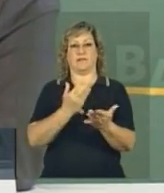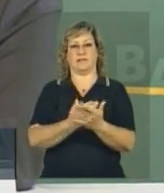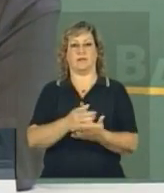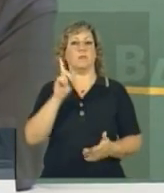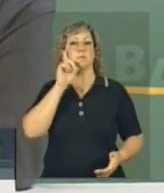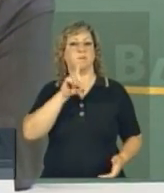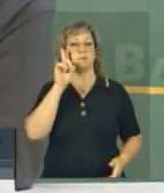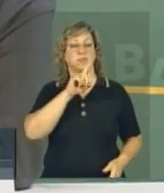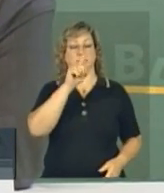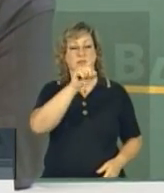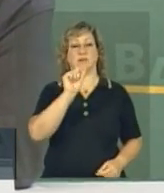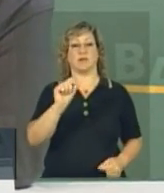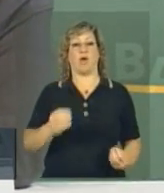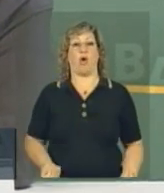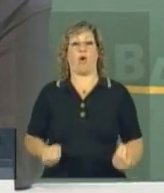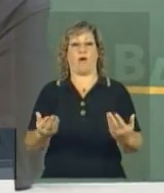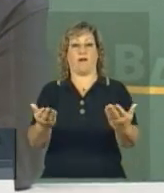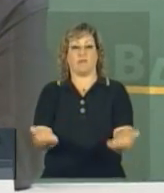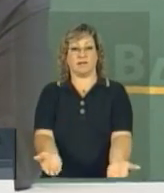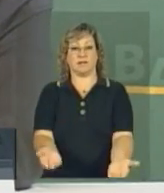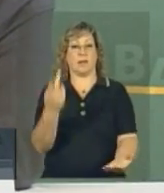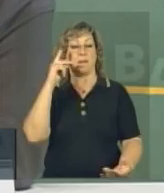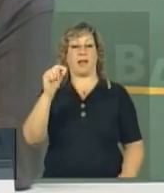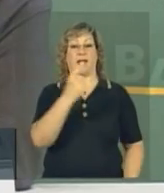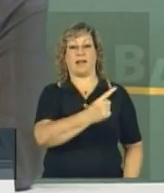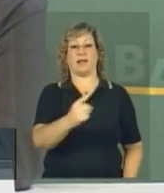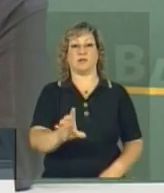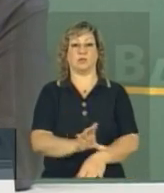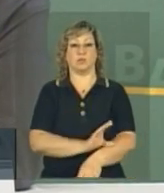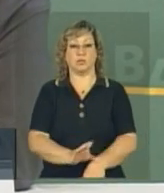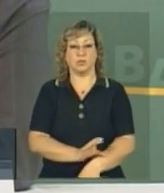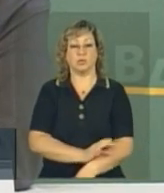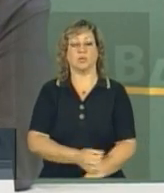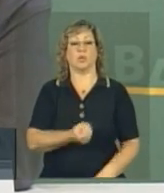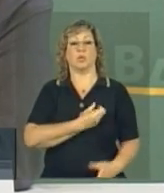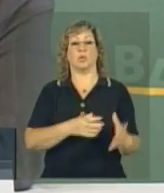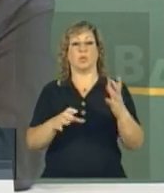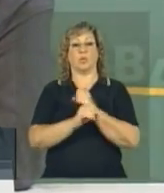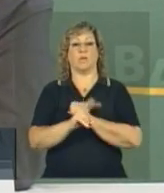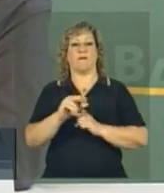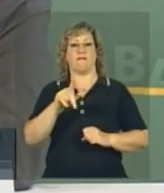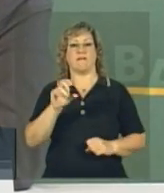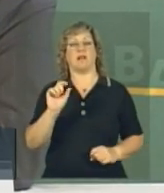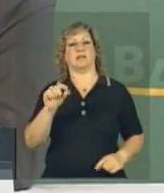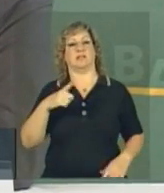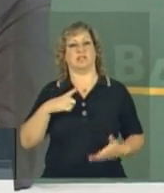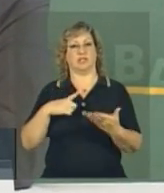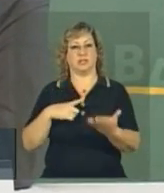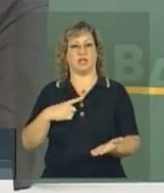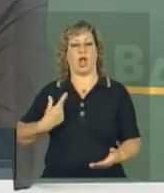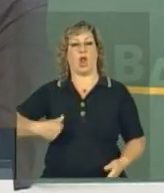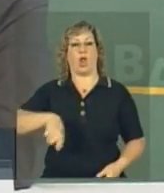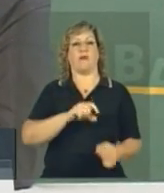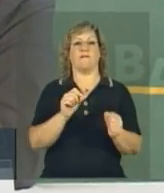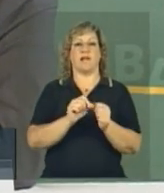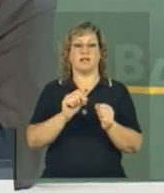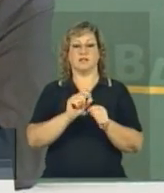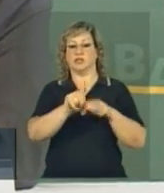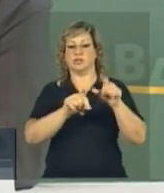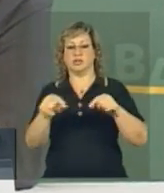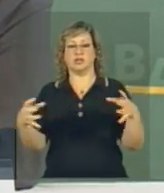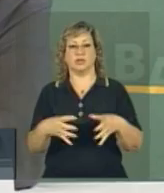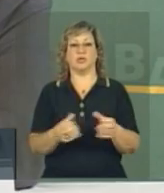que ofereceram, então, para cada curso, o número de vagas que tinham. Então, agora, nós fazemos a seleção,